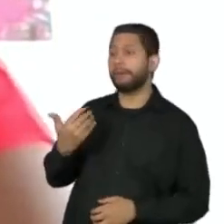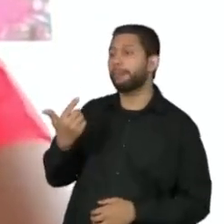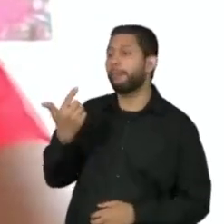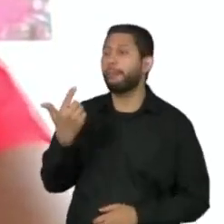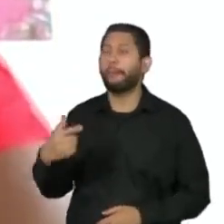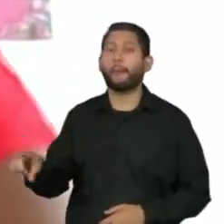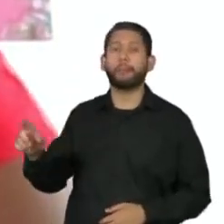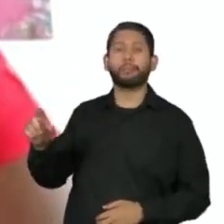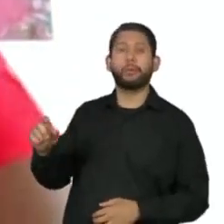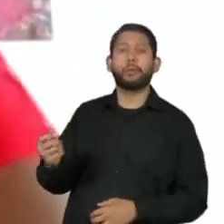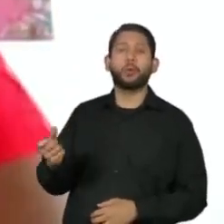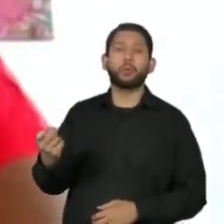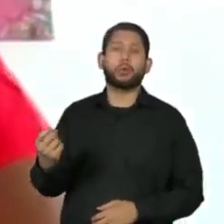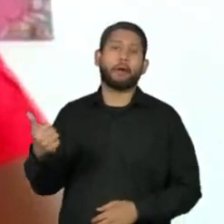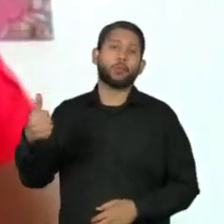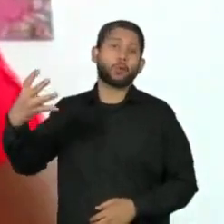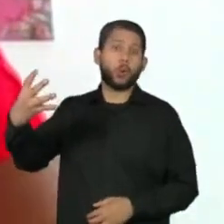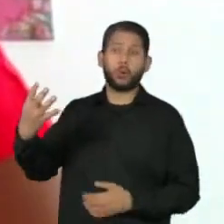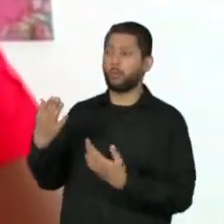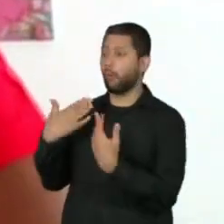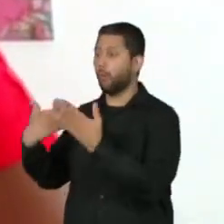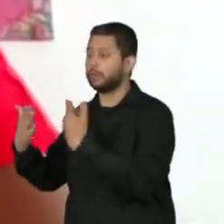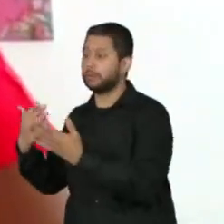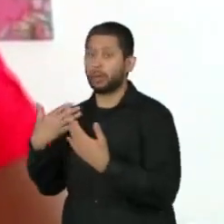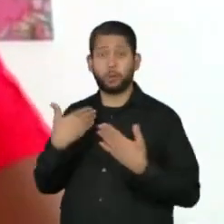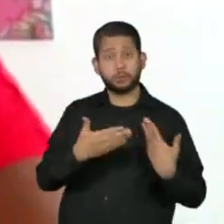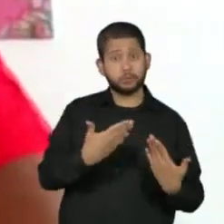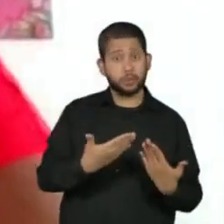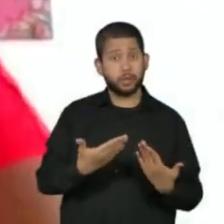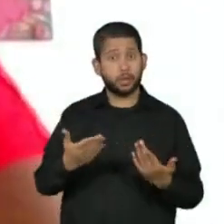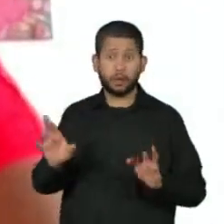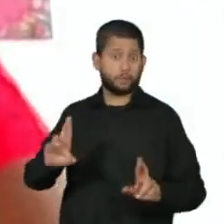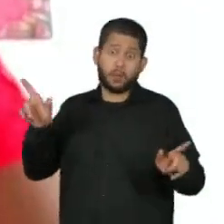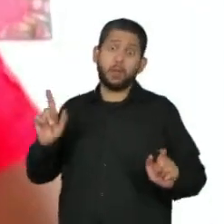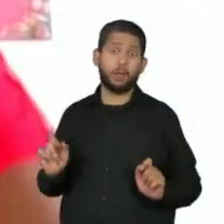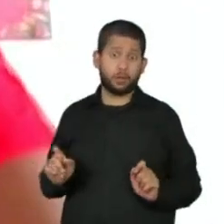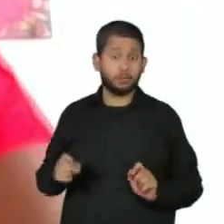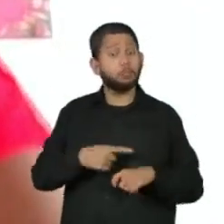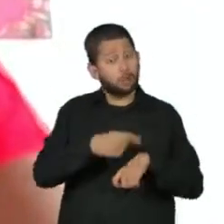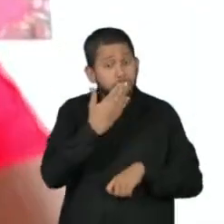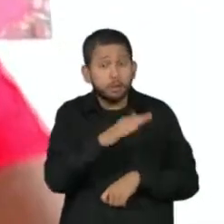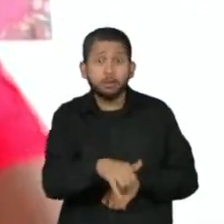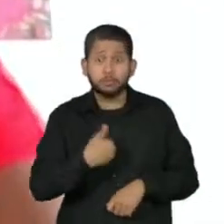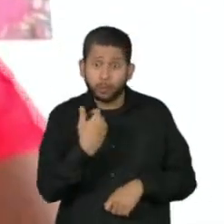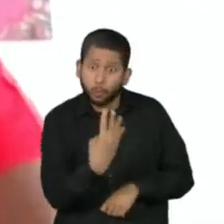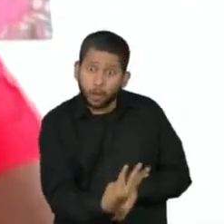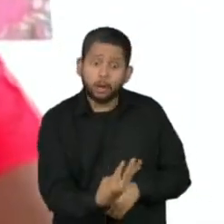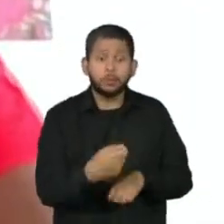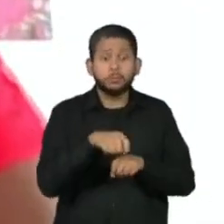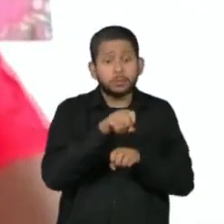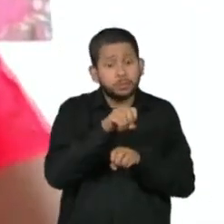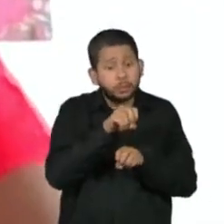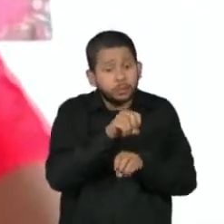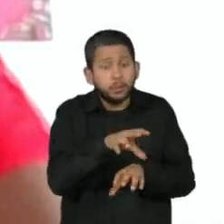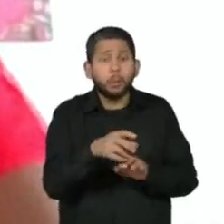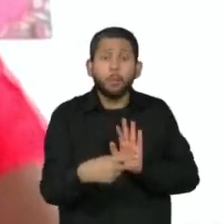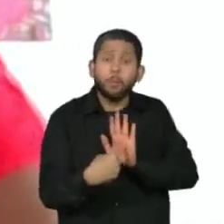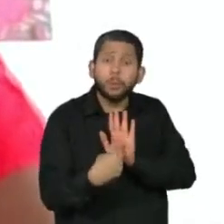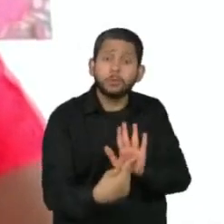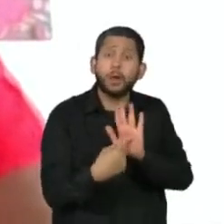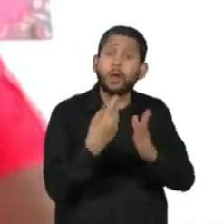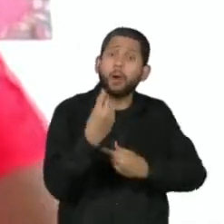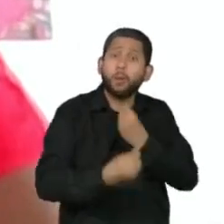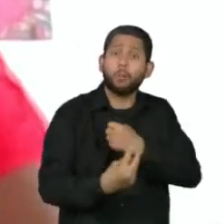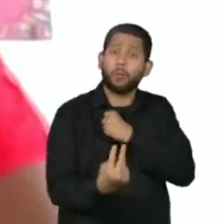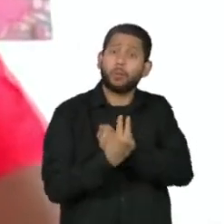de um adolescente de 14. Mas nós precisamos falar, sim, sobre educação sexual e